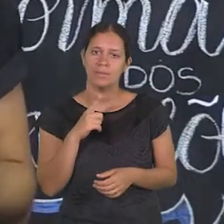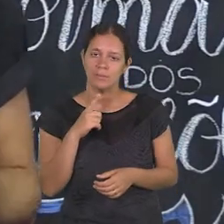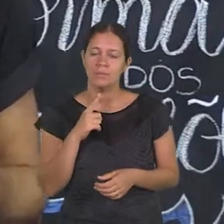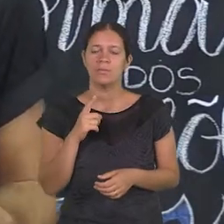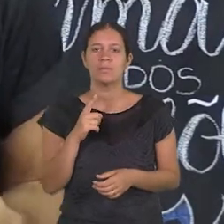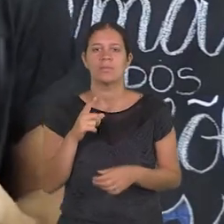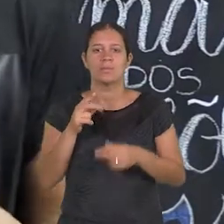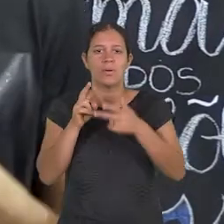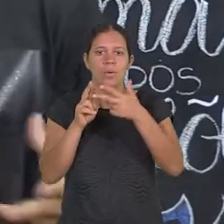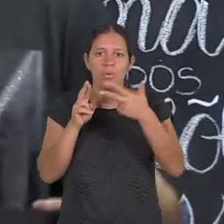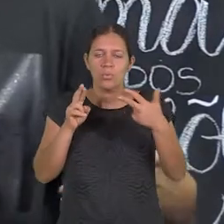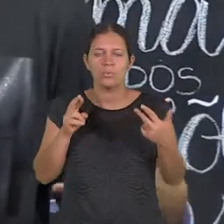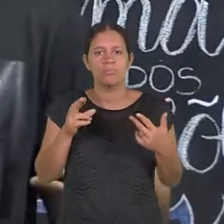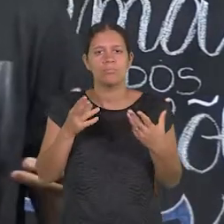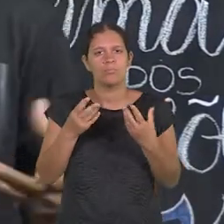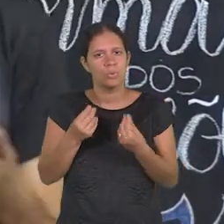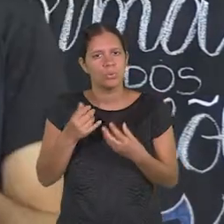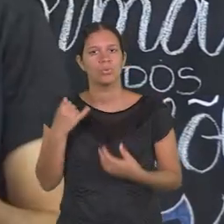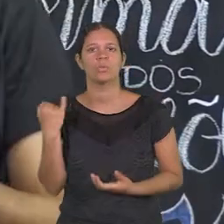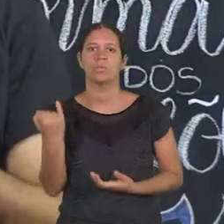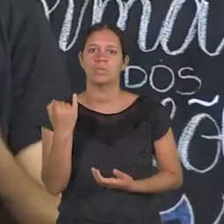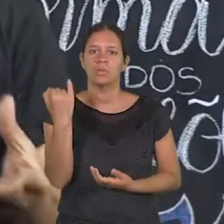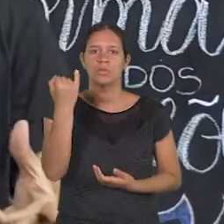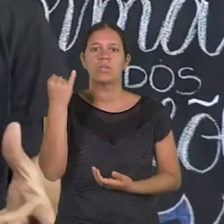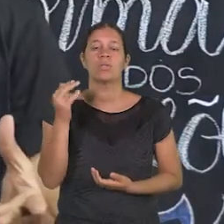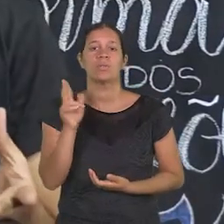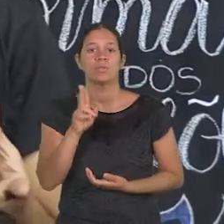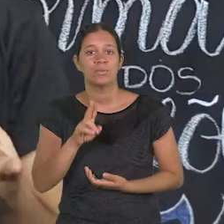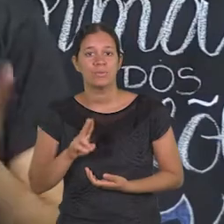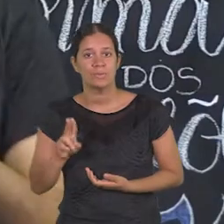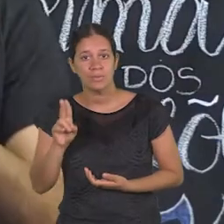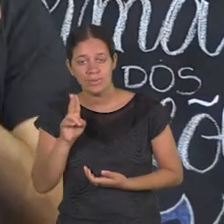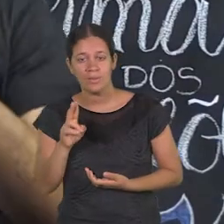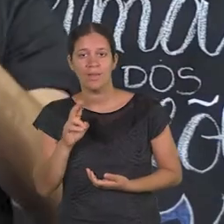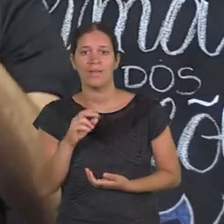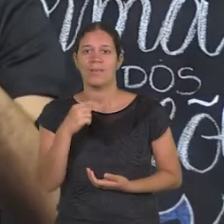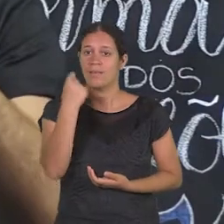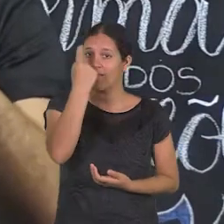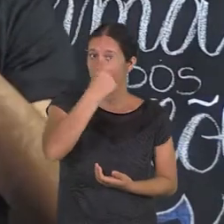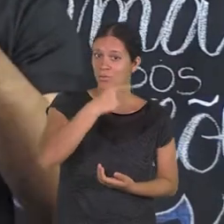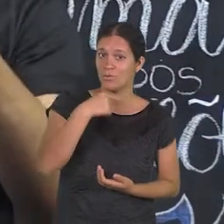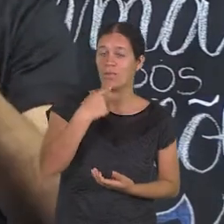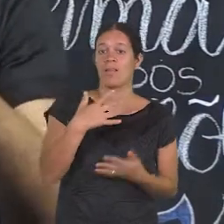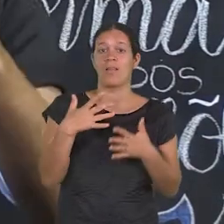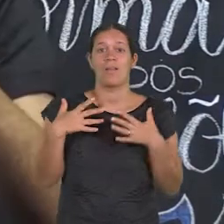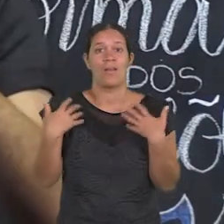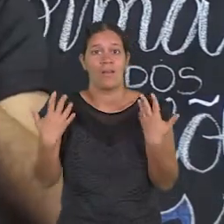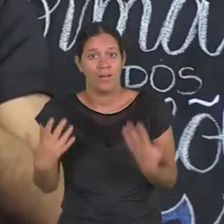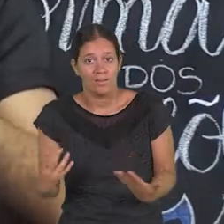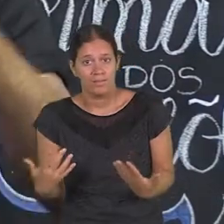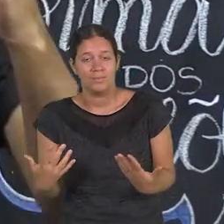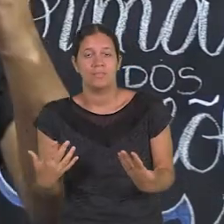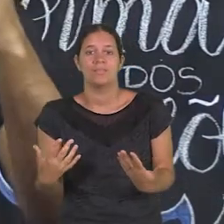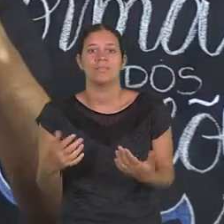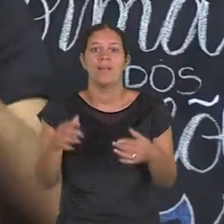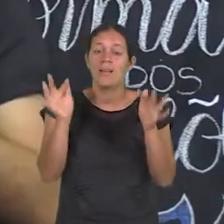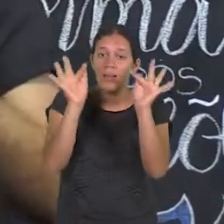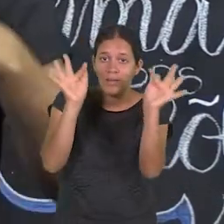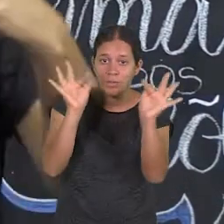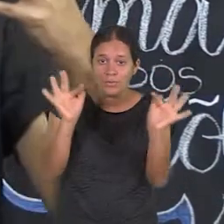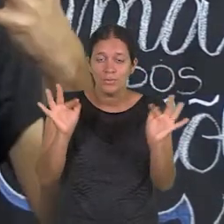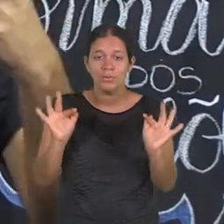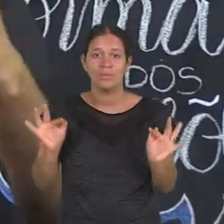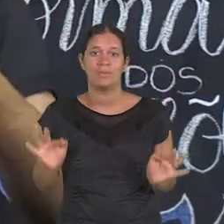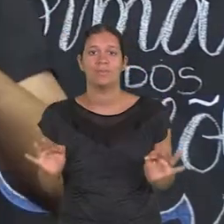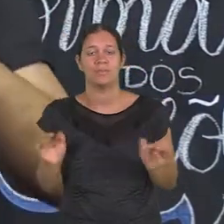gente tem um recurso muito interessante na comunicação usual, que é a utilização de emojis. Quando você coloca uma carinha que indica susto, que indica surpresa, que